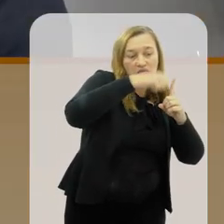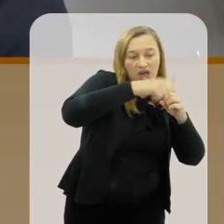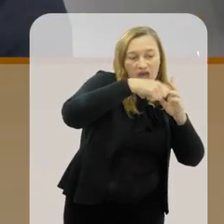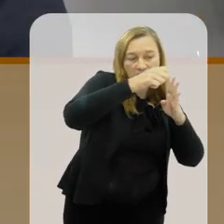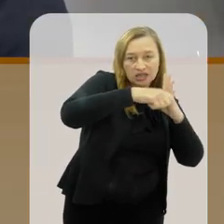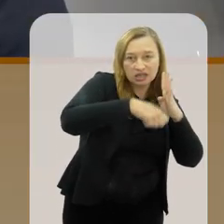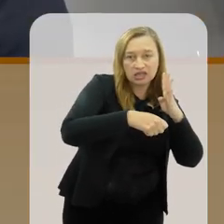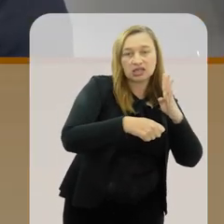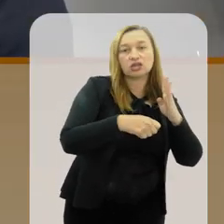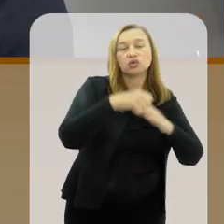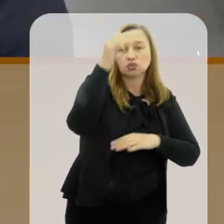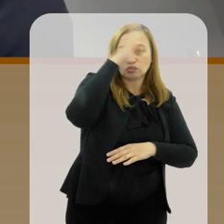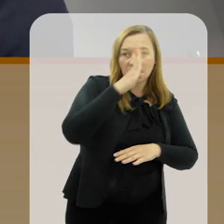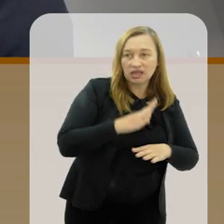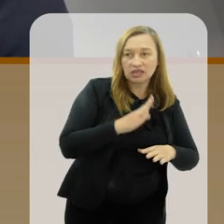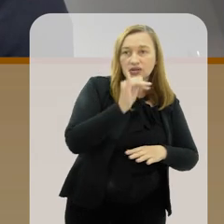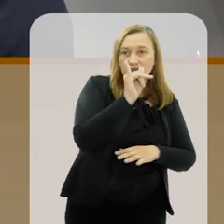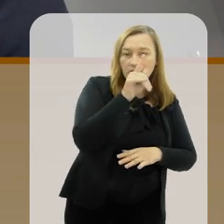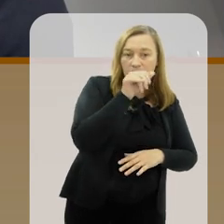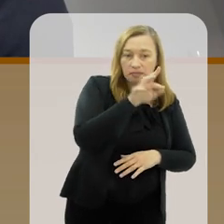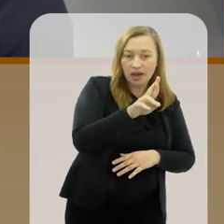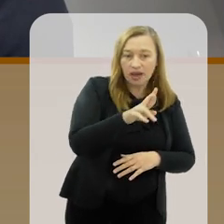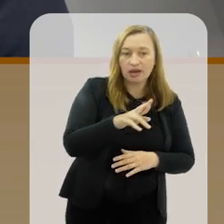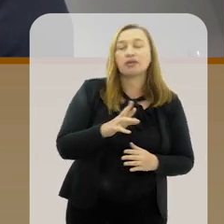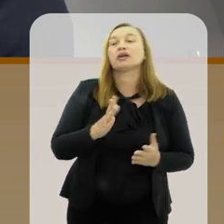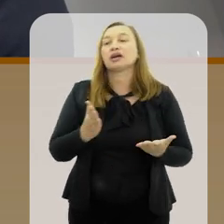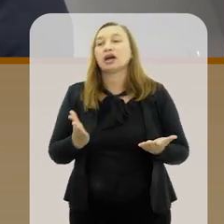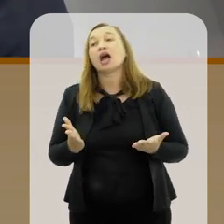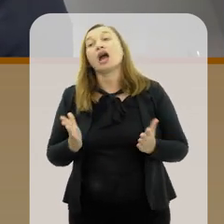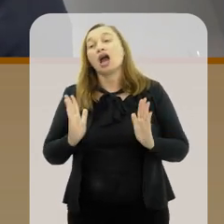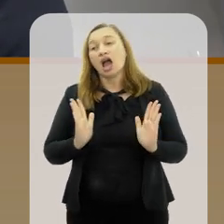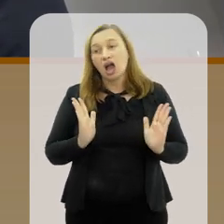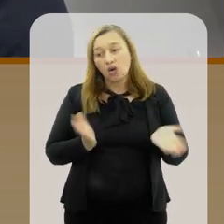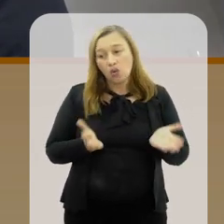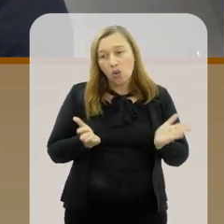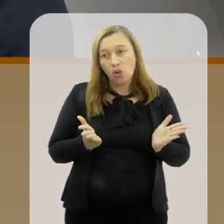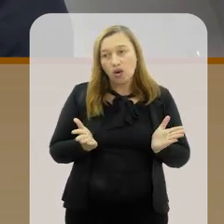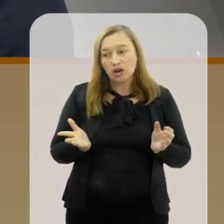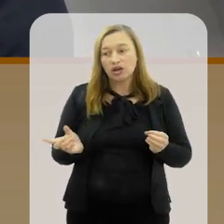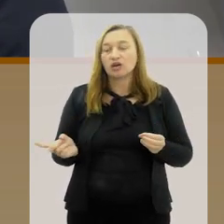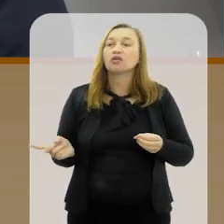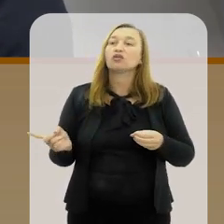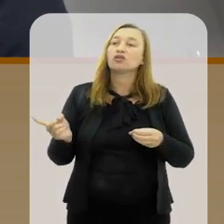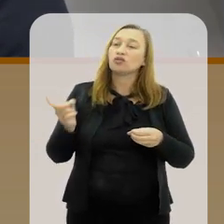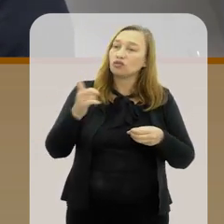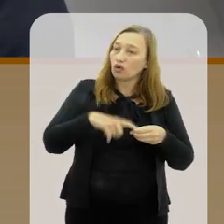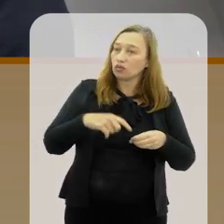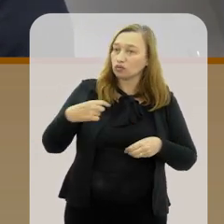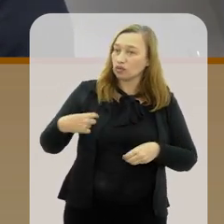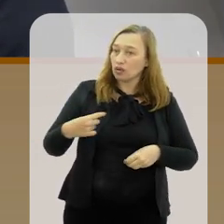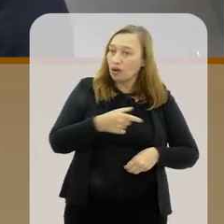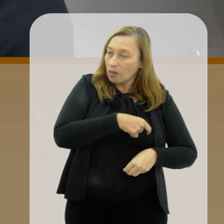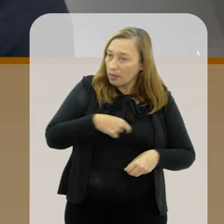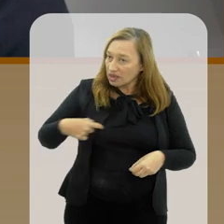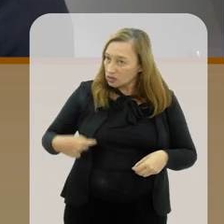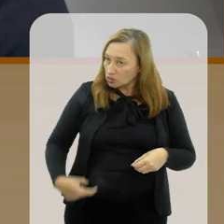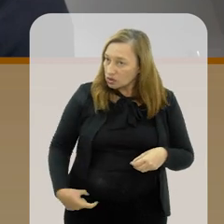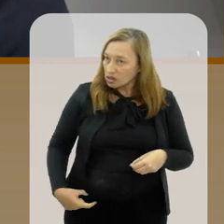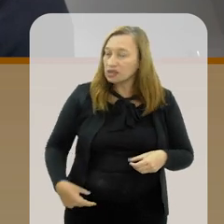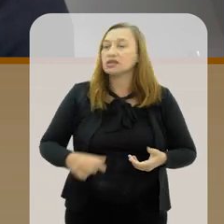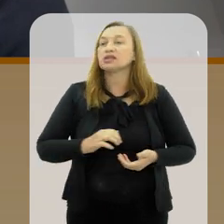Eu voltei pra Suíça esse mês. Vou passar uma temporada agora, não só por aqui, mas